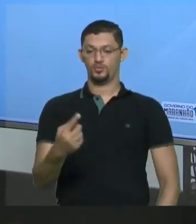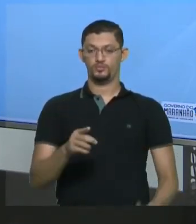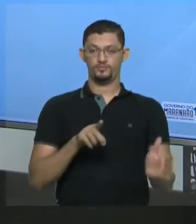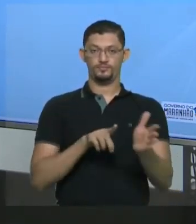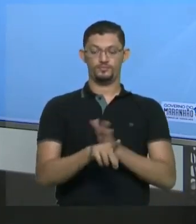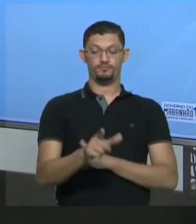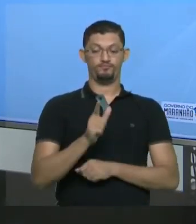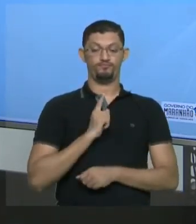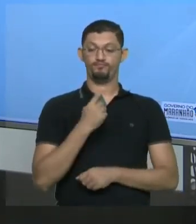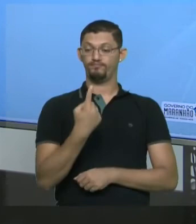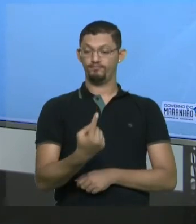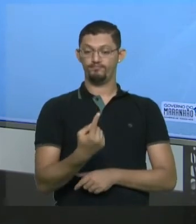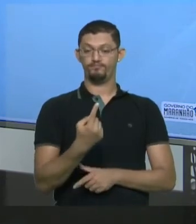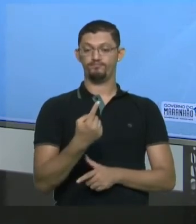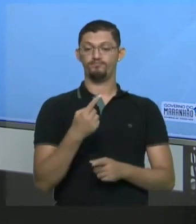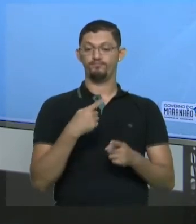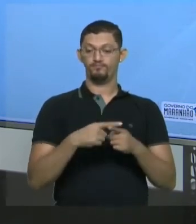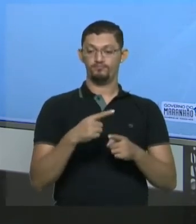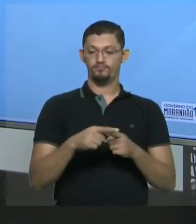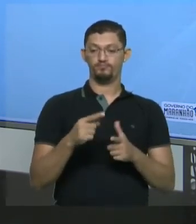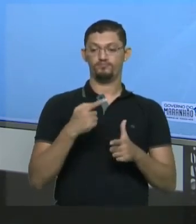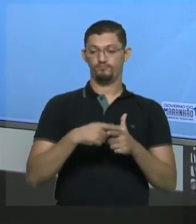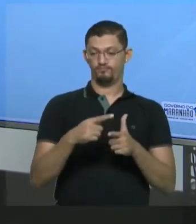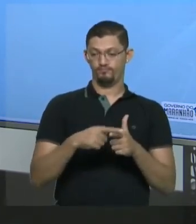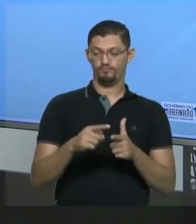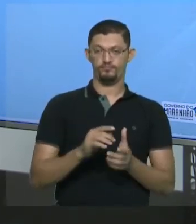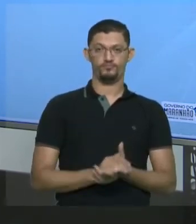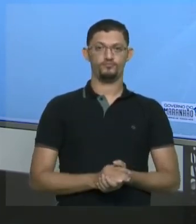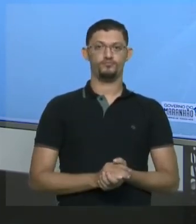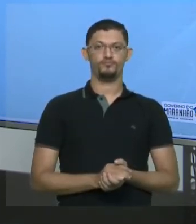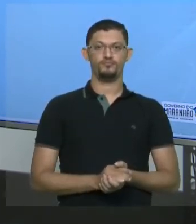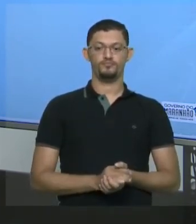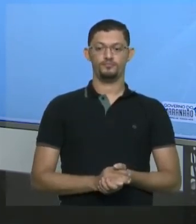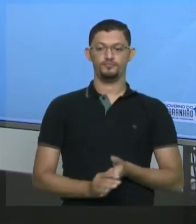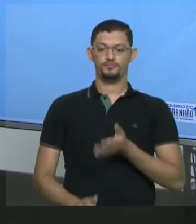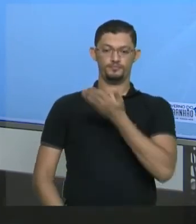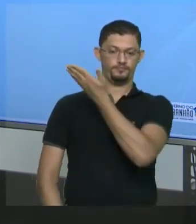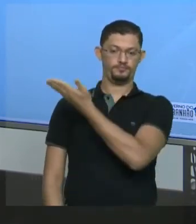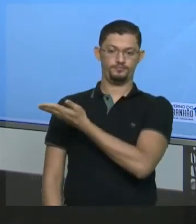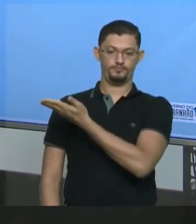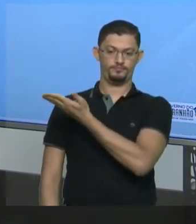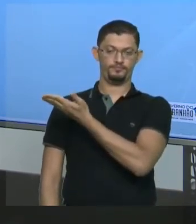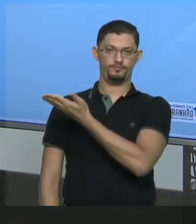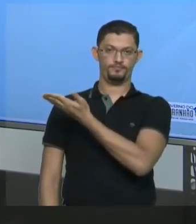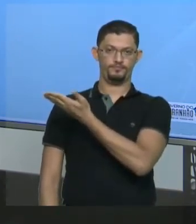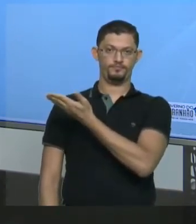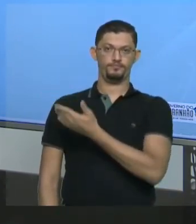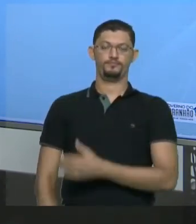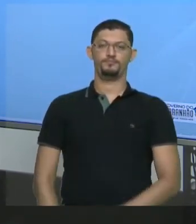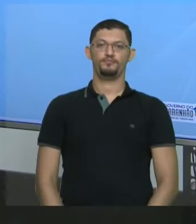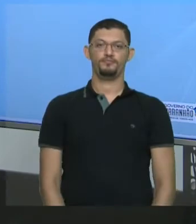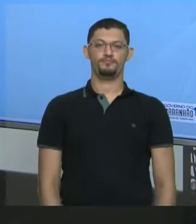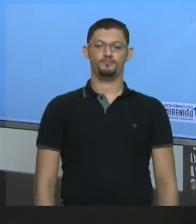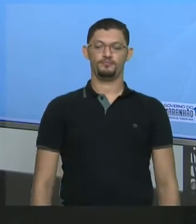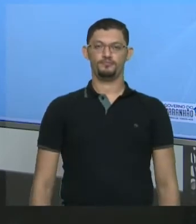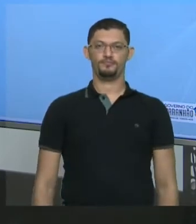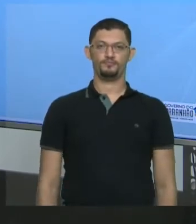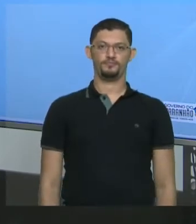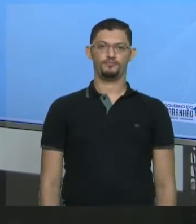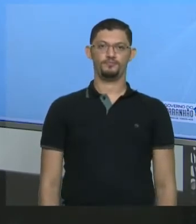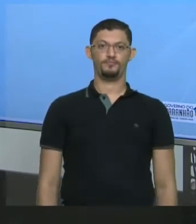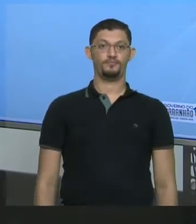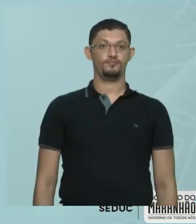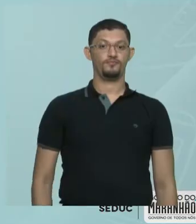ela tinha um problema. Vamos recapitular. Ele me deu o volume da solução e me deu a massa do ácido clorídrico.